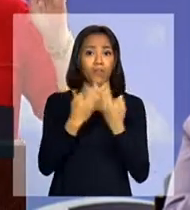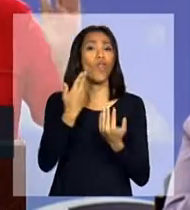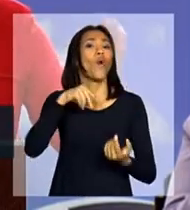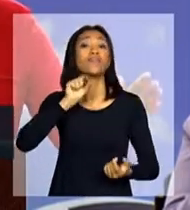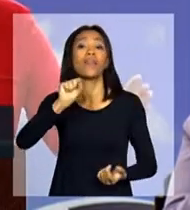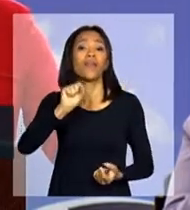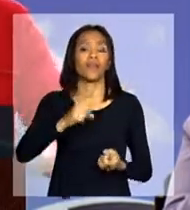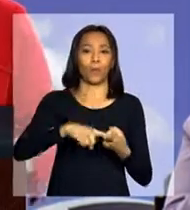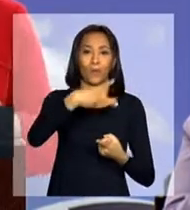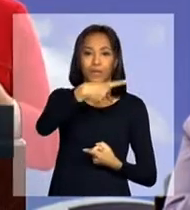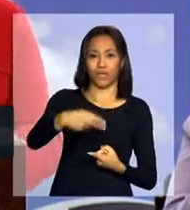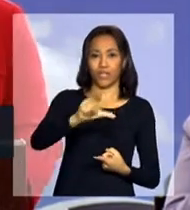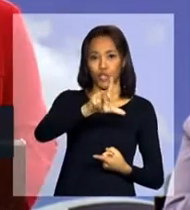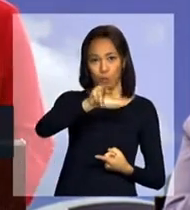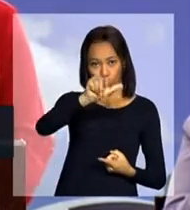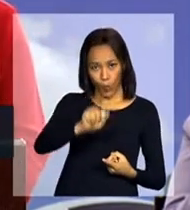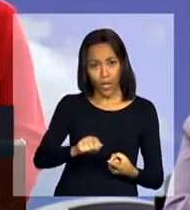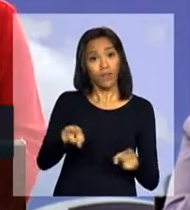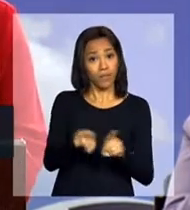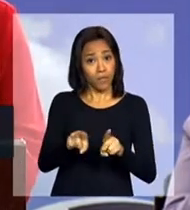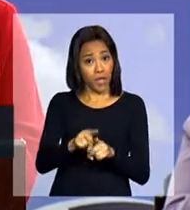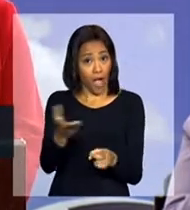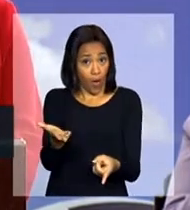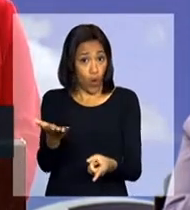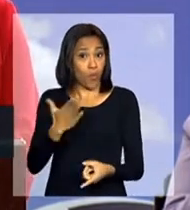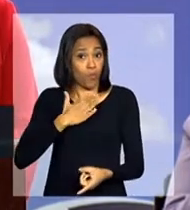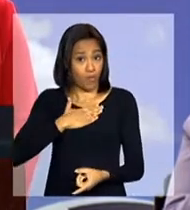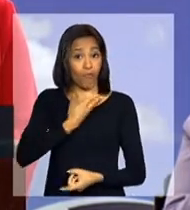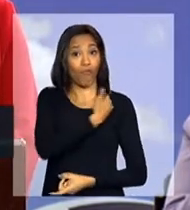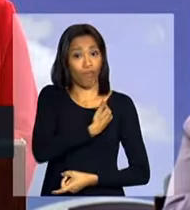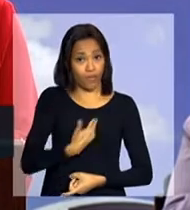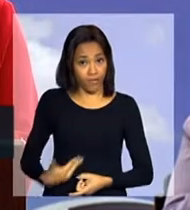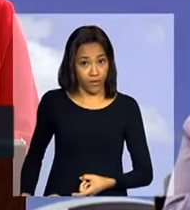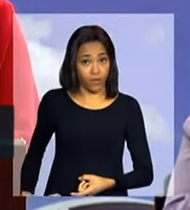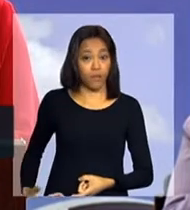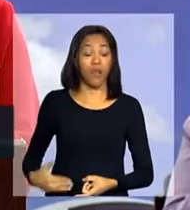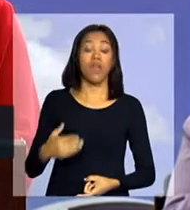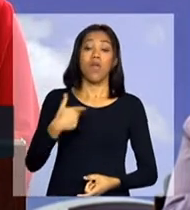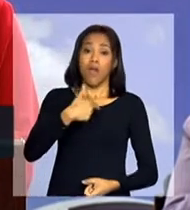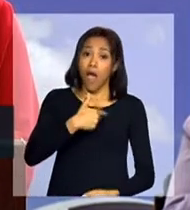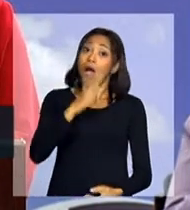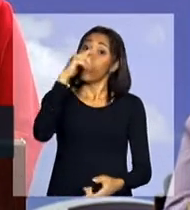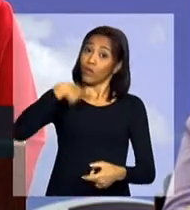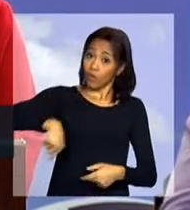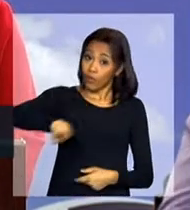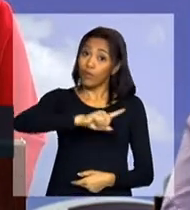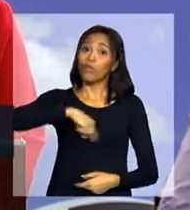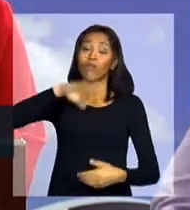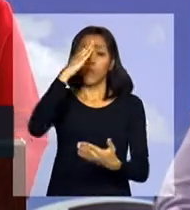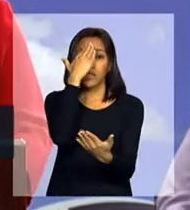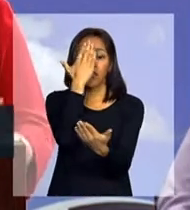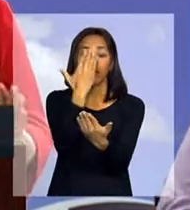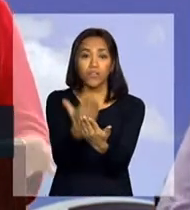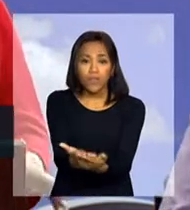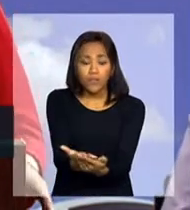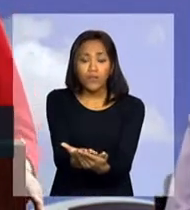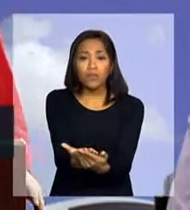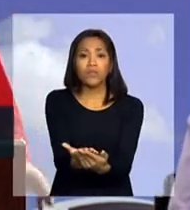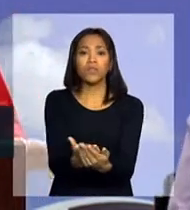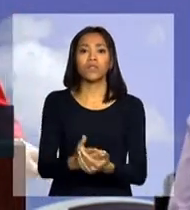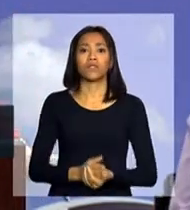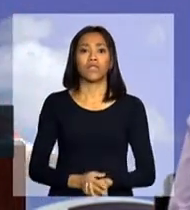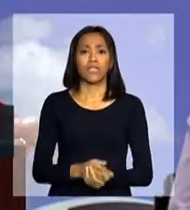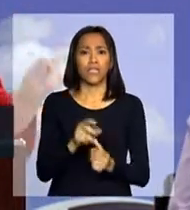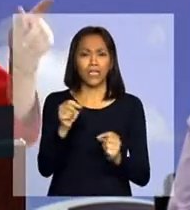presidente Lula e agora o meu governo. Acreditamos que uma rede